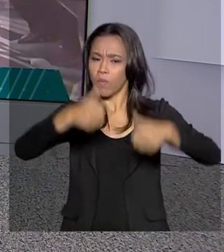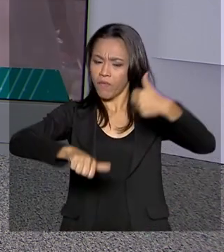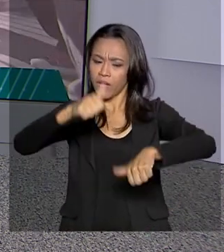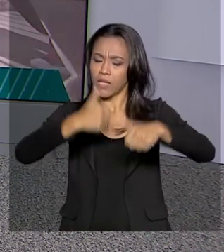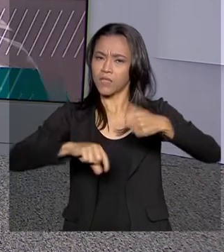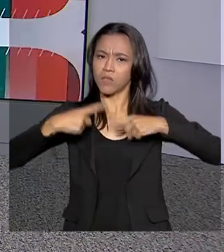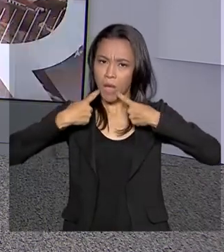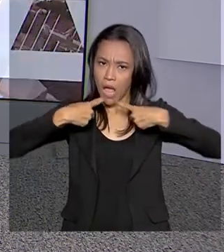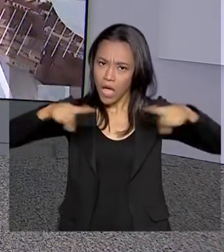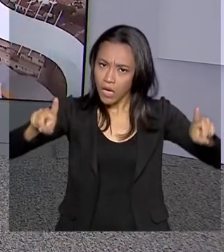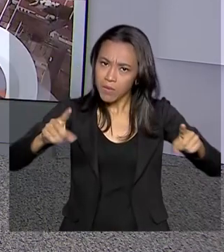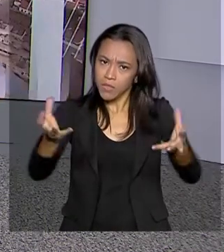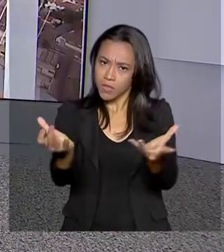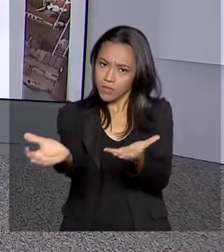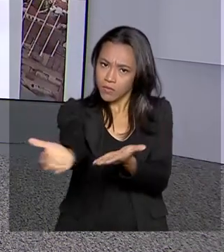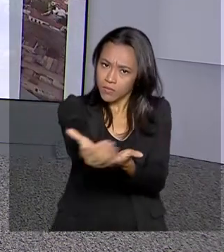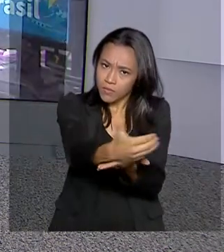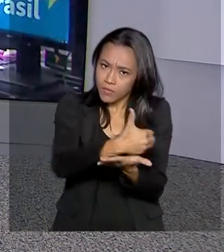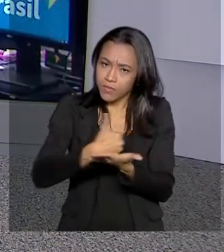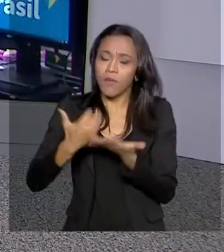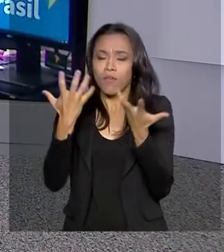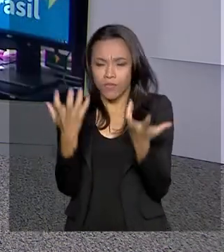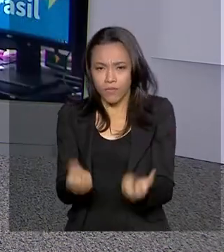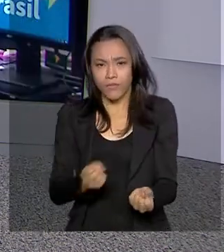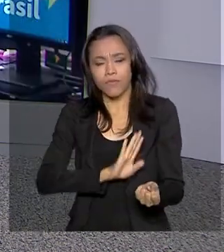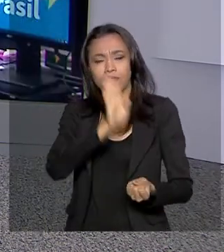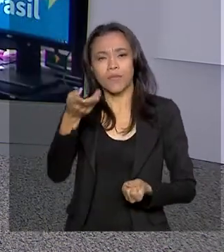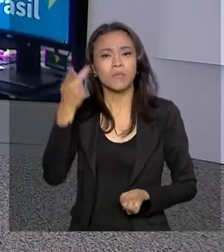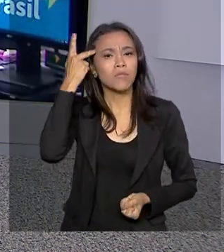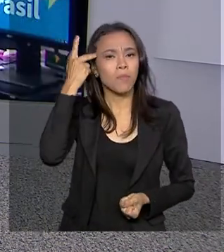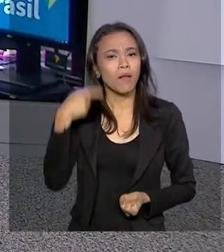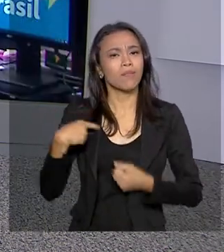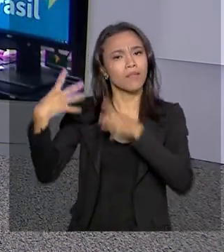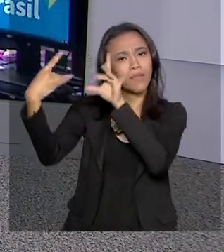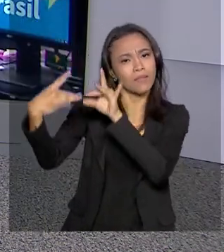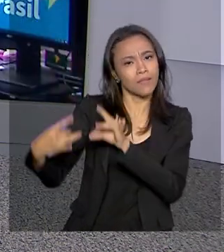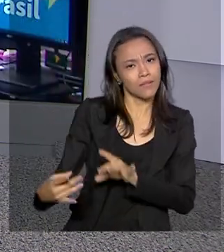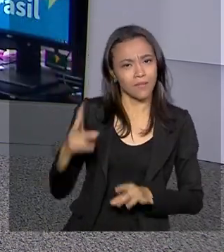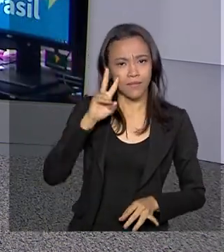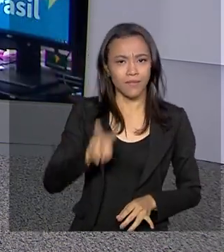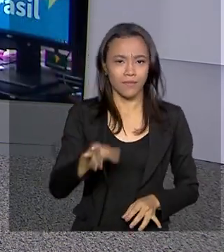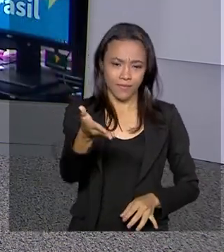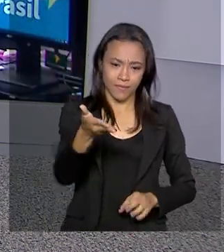recebidas. Vamos até São Paulo. Ricardo Ferraz traz os detalhes para a gente. Bom dia, Ricardo.